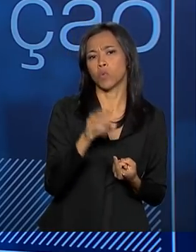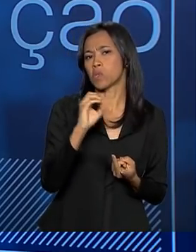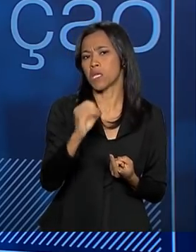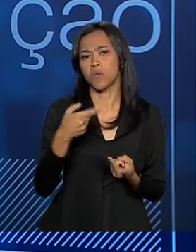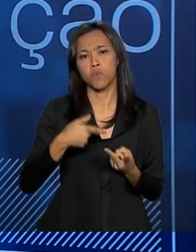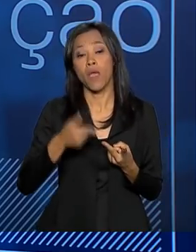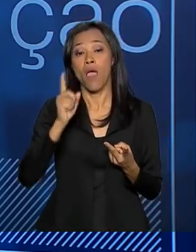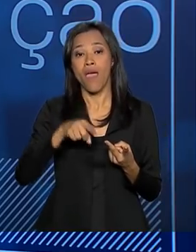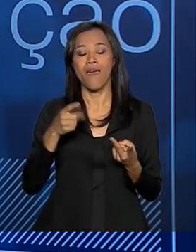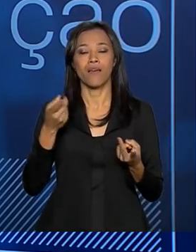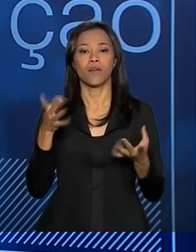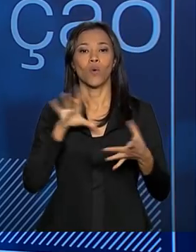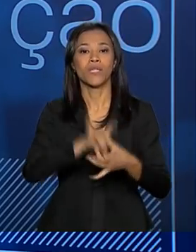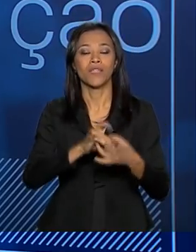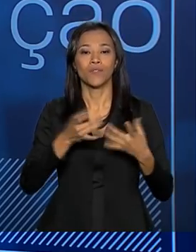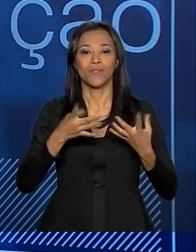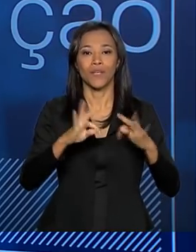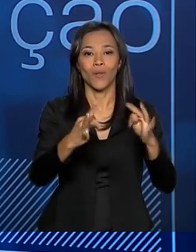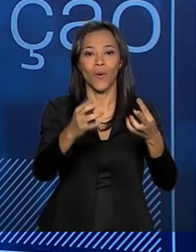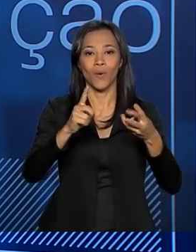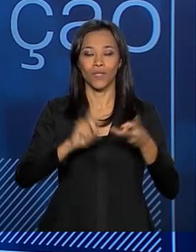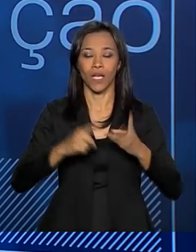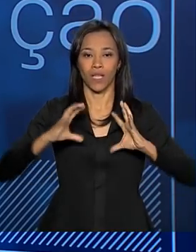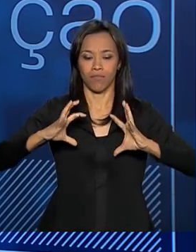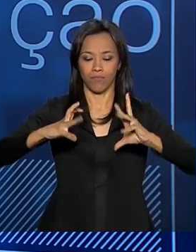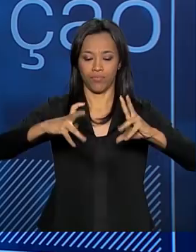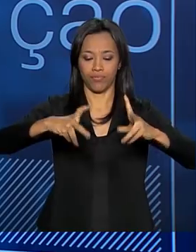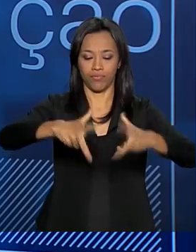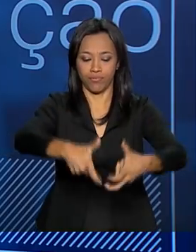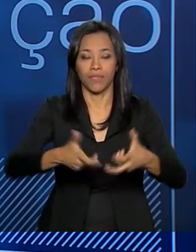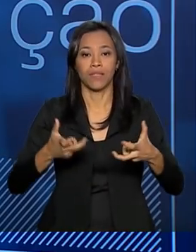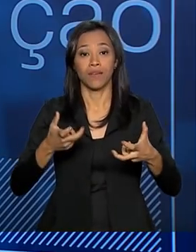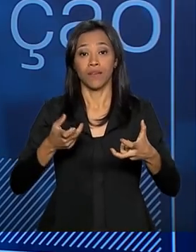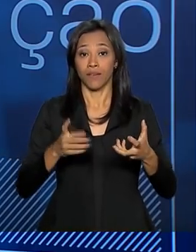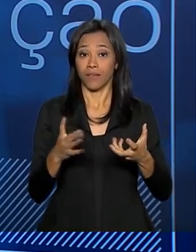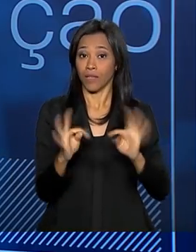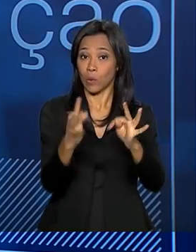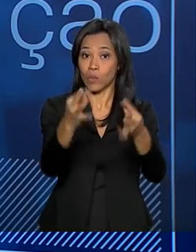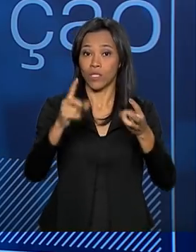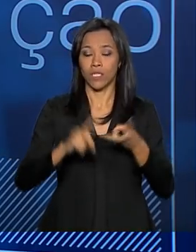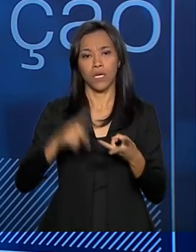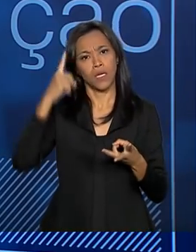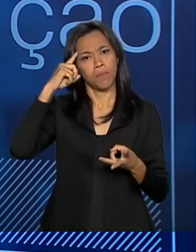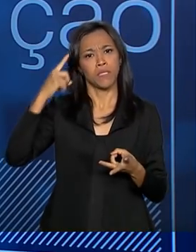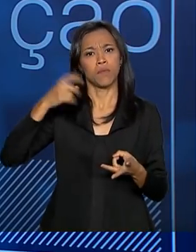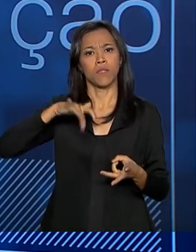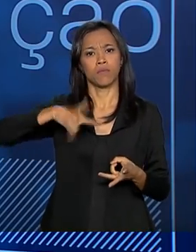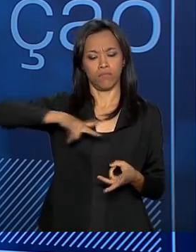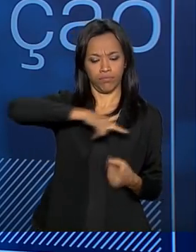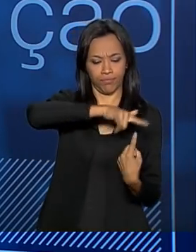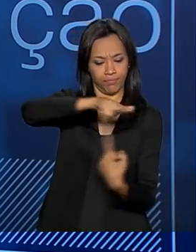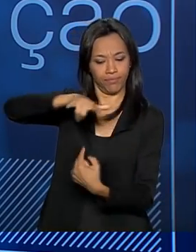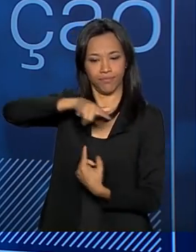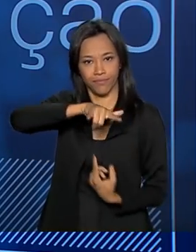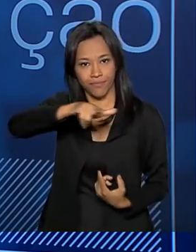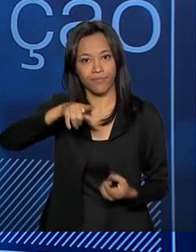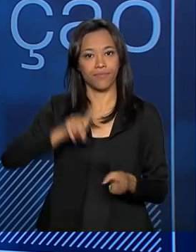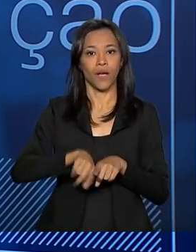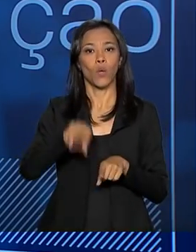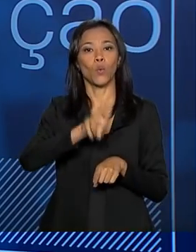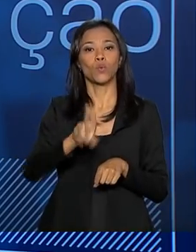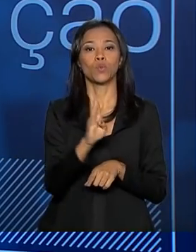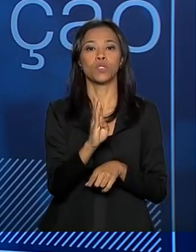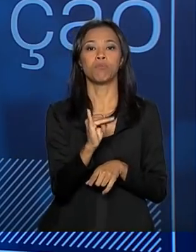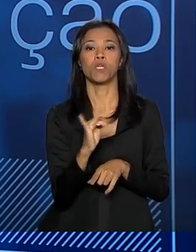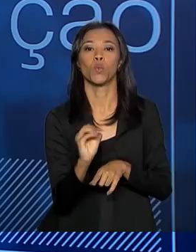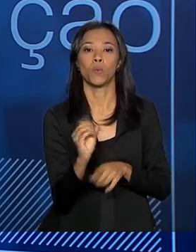em conectividade, a gente pensa em máquinas sofisticadas, nós pensamos em drones, biotecnologia,